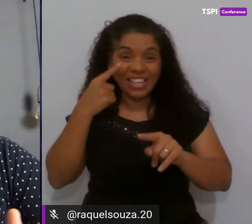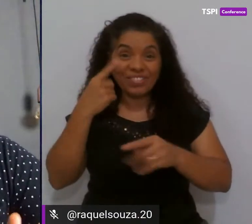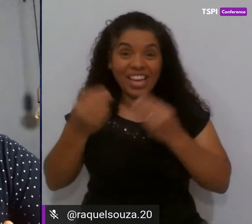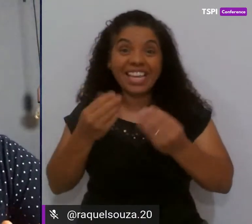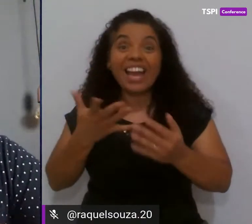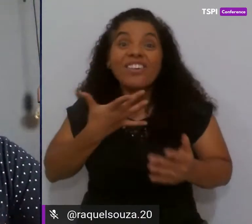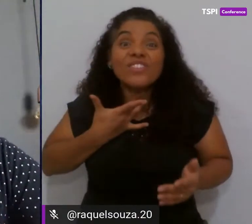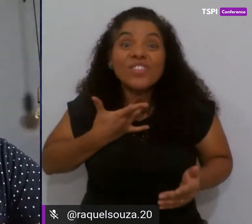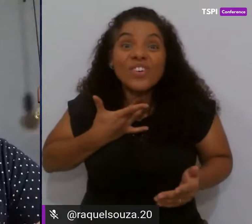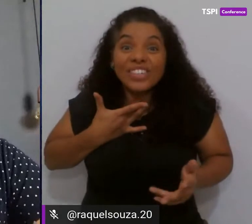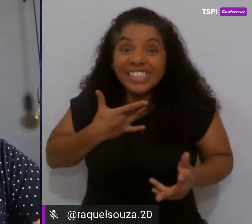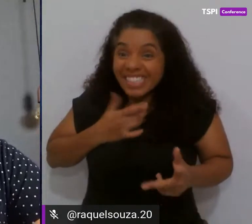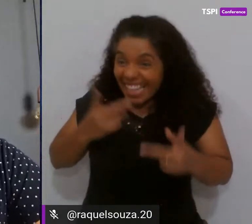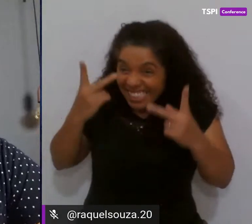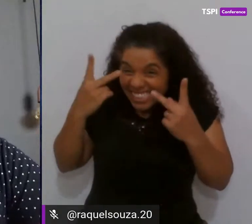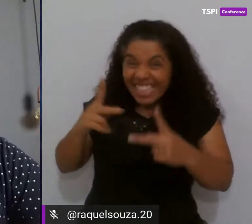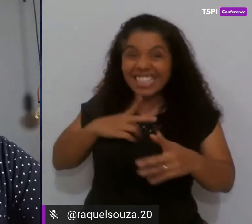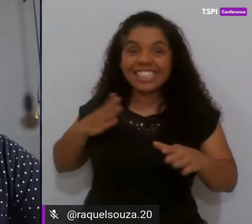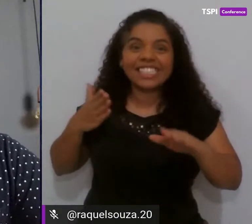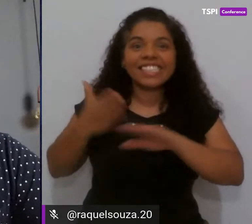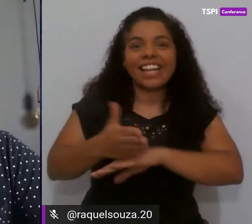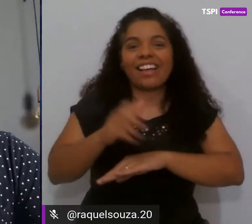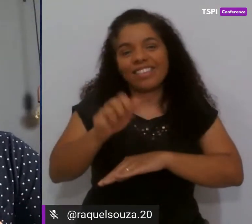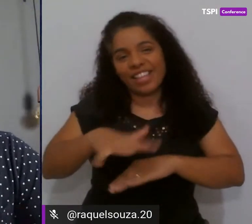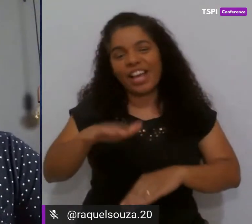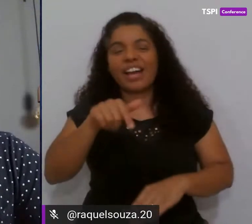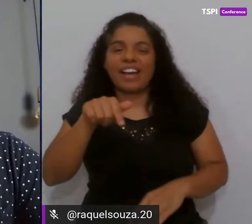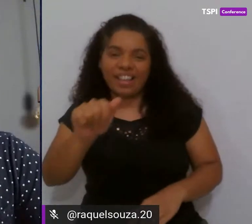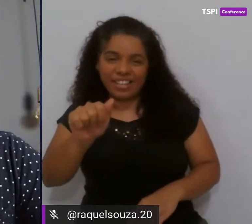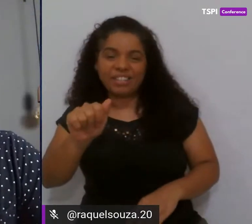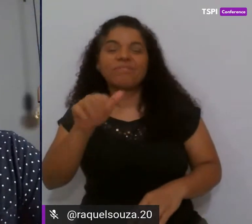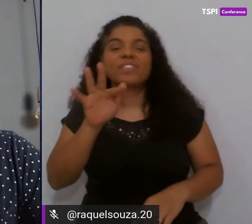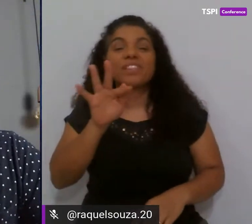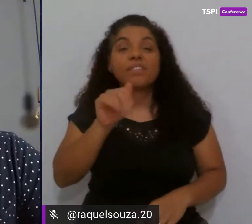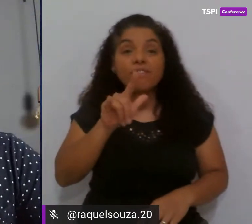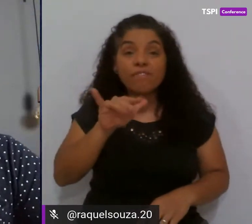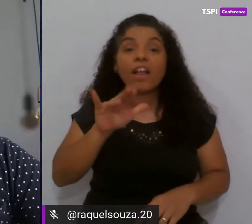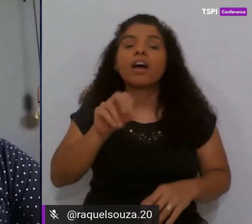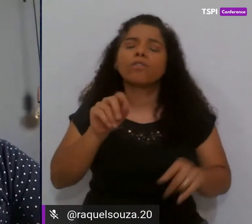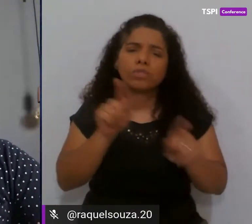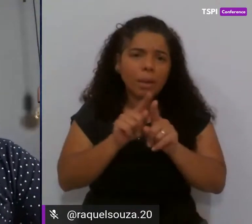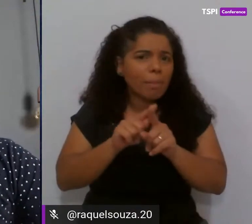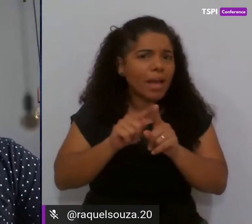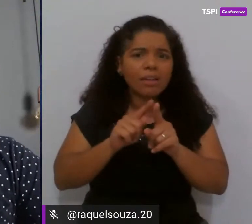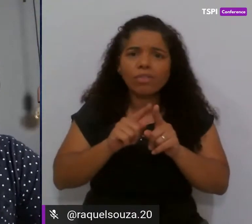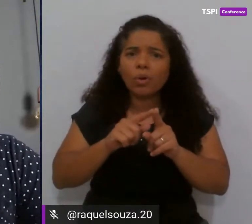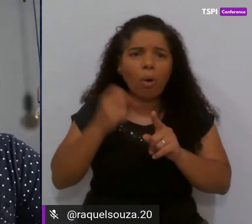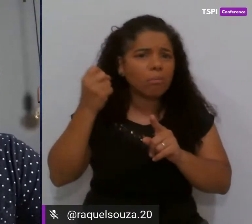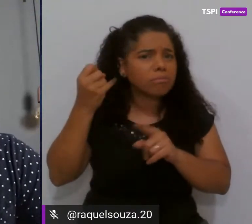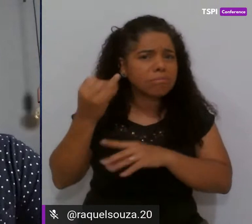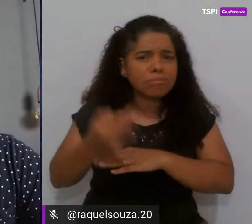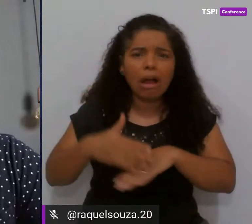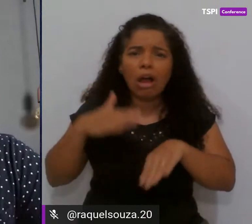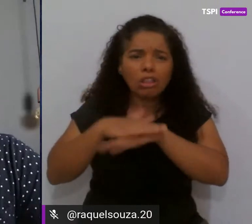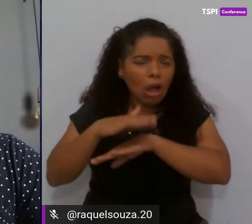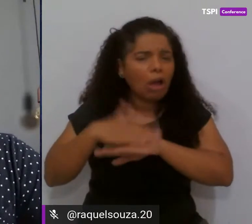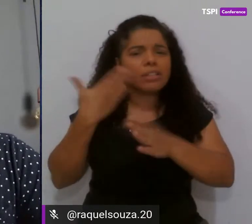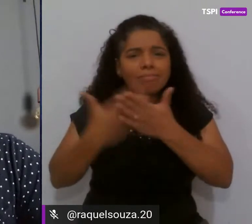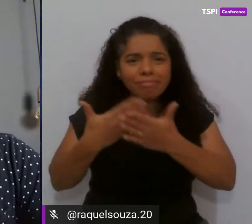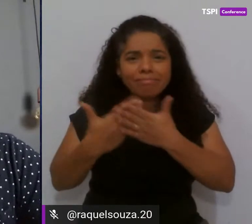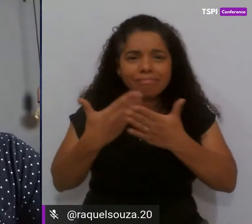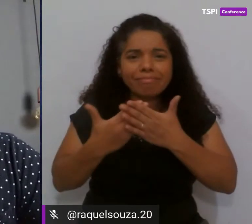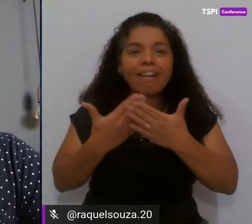vontade que ele tinha de entrar nessa área o Flávio ele também se dedicou noites a fio muitas vezes usando ali